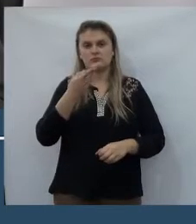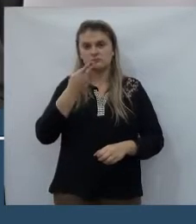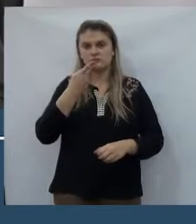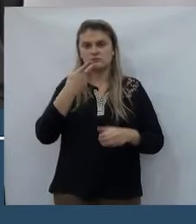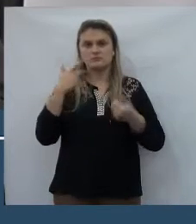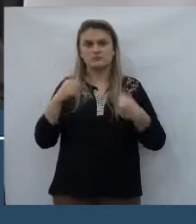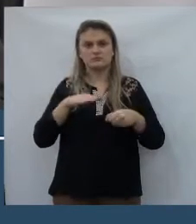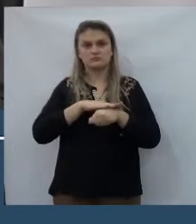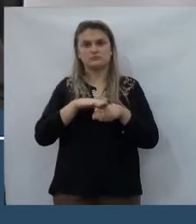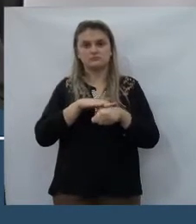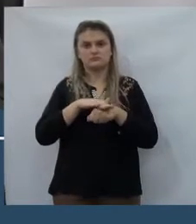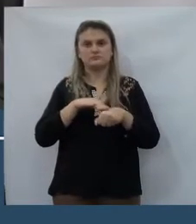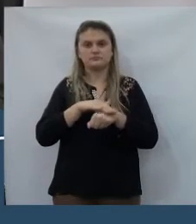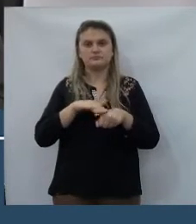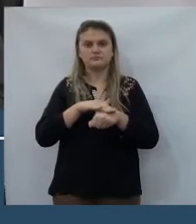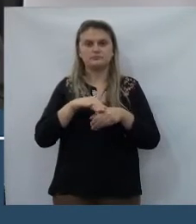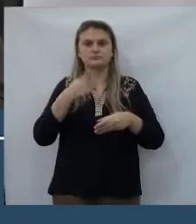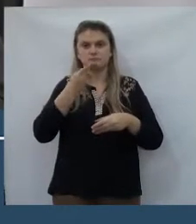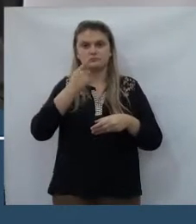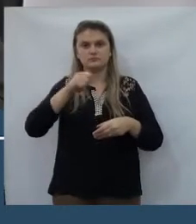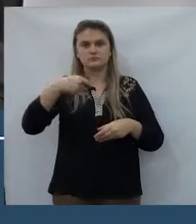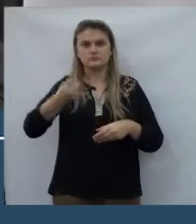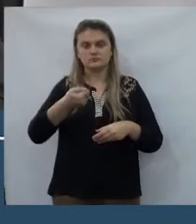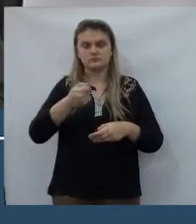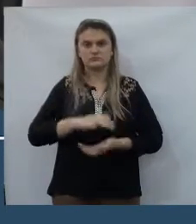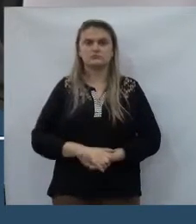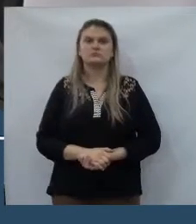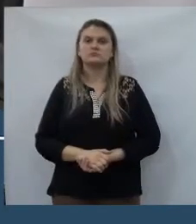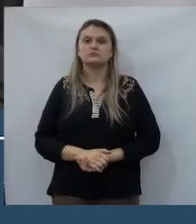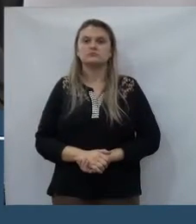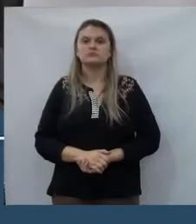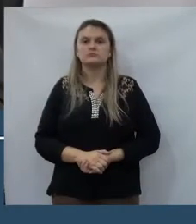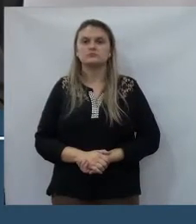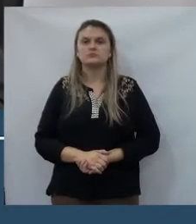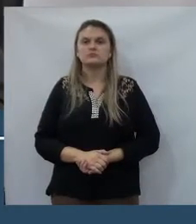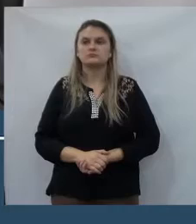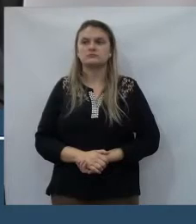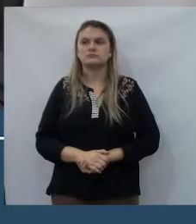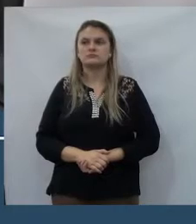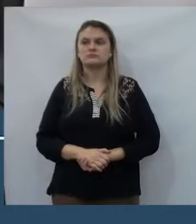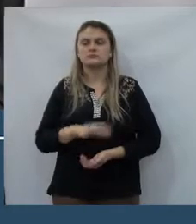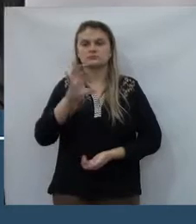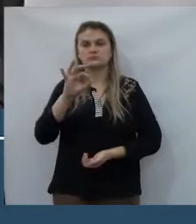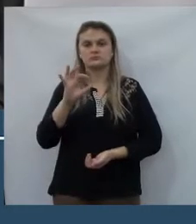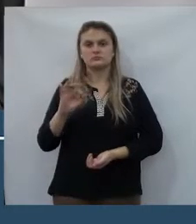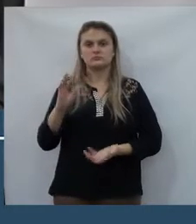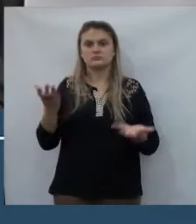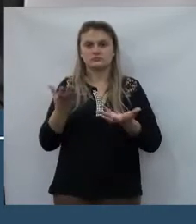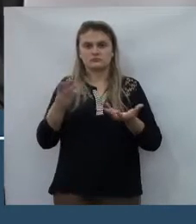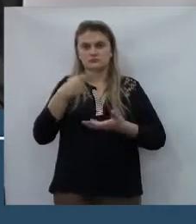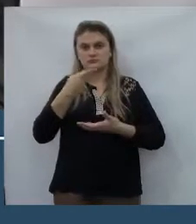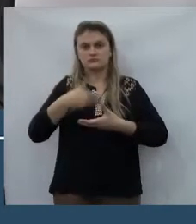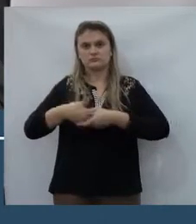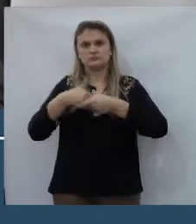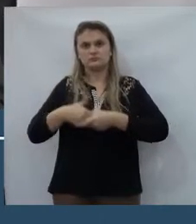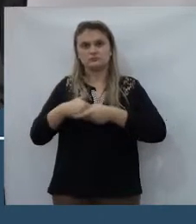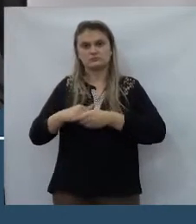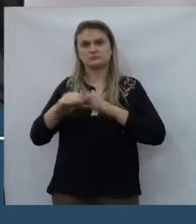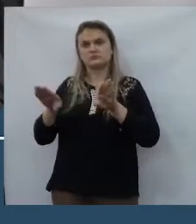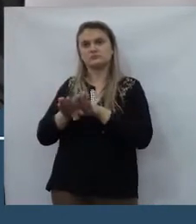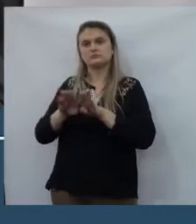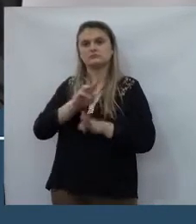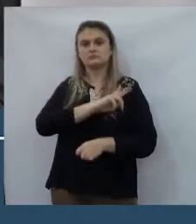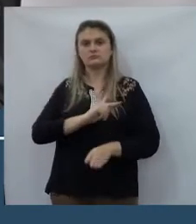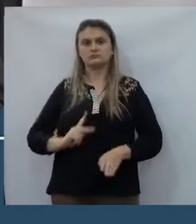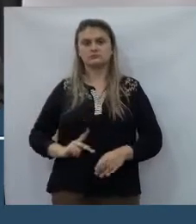nós tivemos que optar por essa taxa. Quero falar, cumprimentar também o presidente